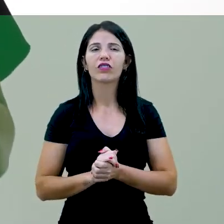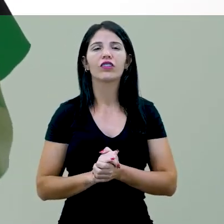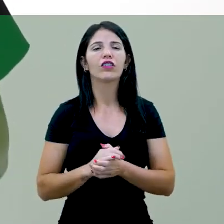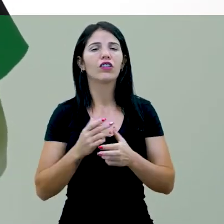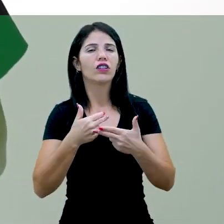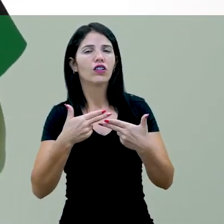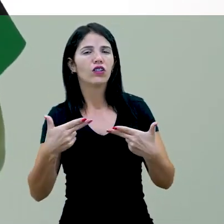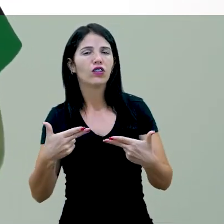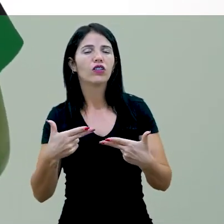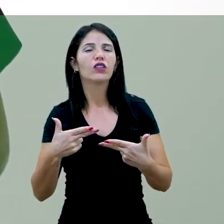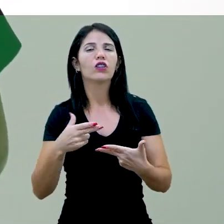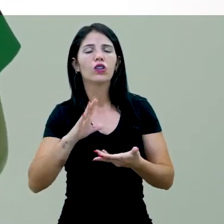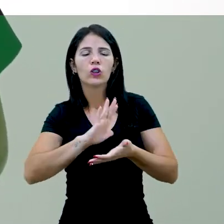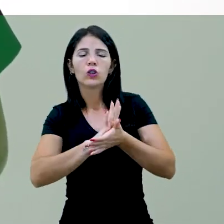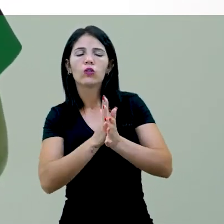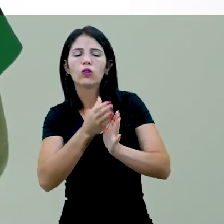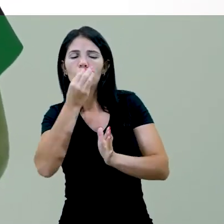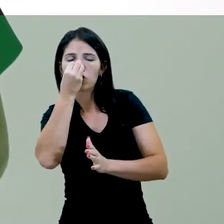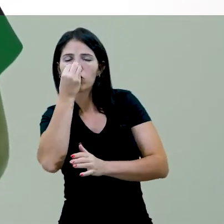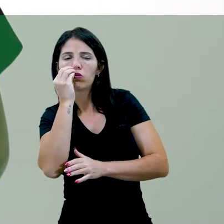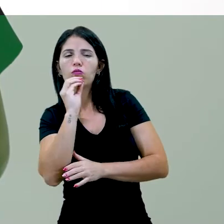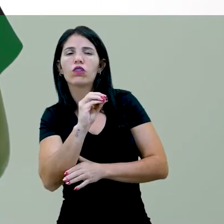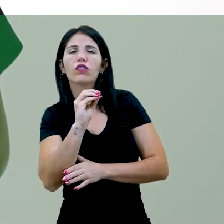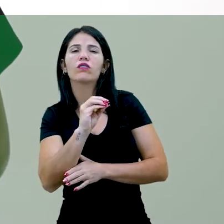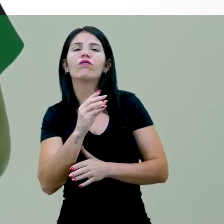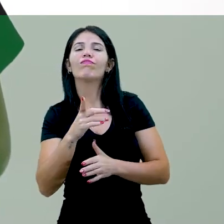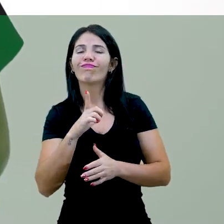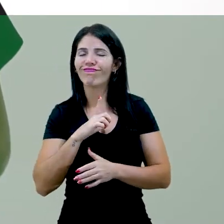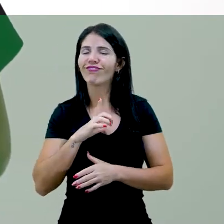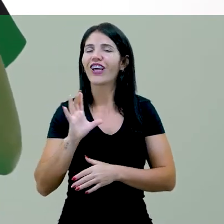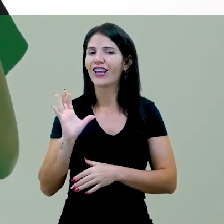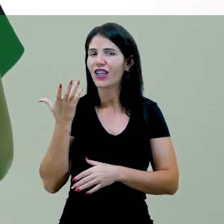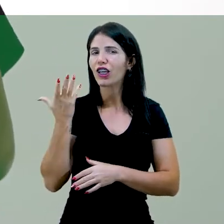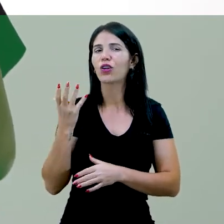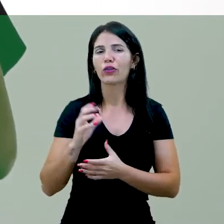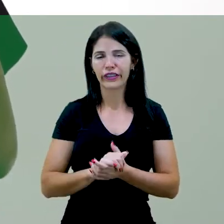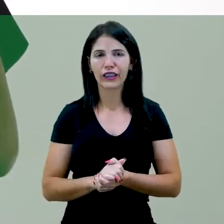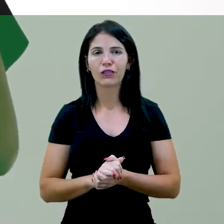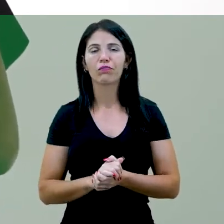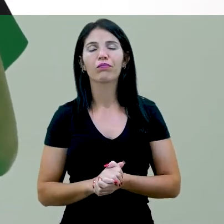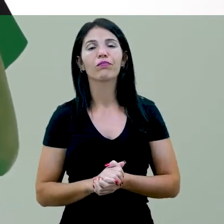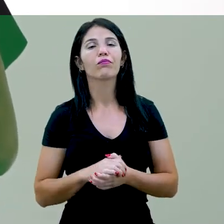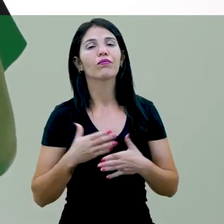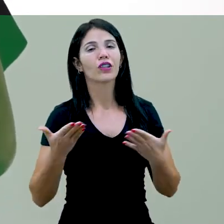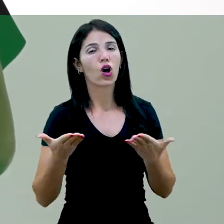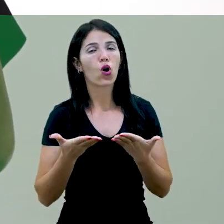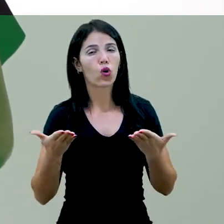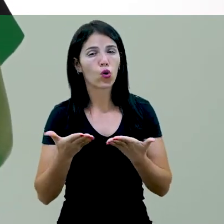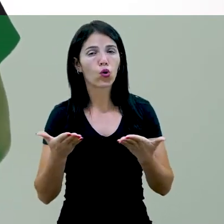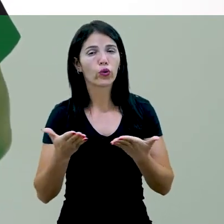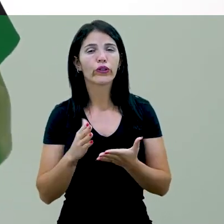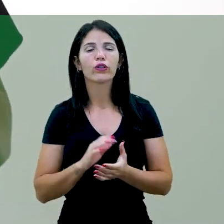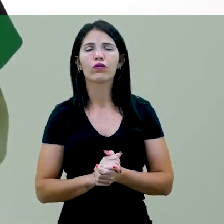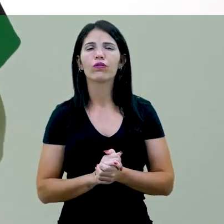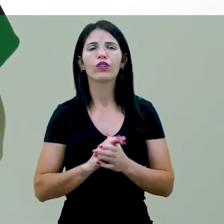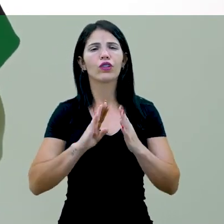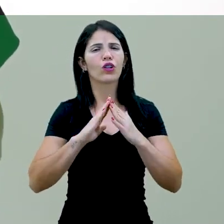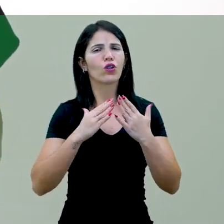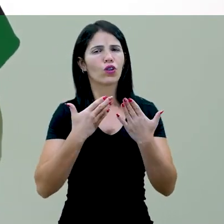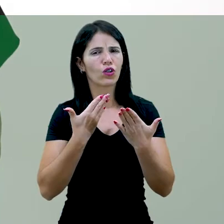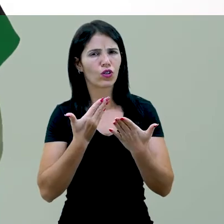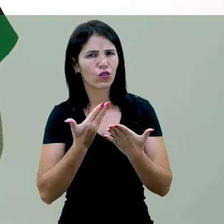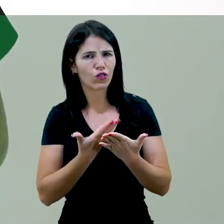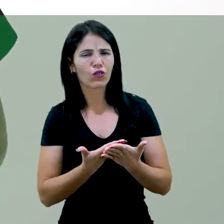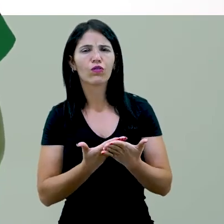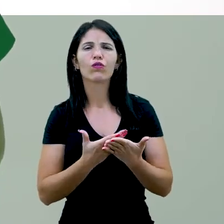ações e atitudes discriminatórias, regulares, mensuráveis e observáveis. Hoje em dia, as escolas possuem